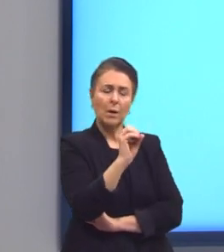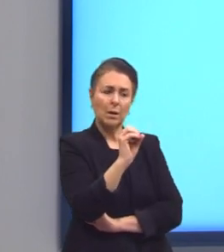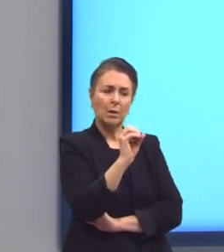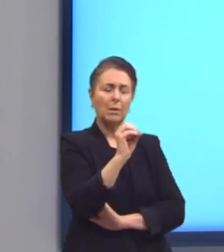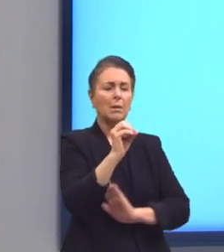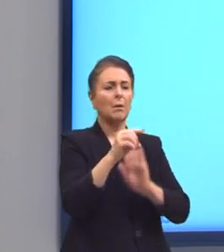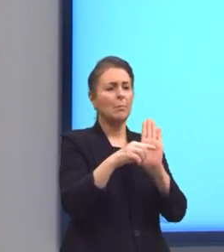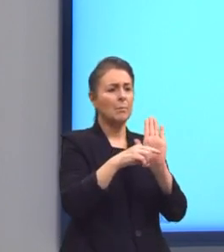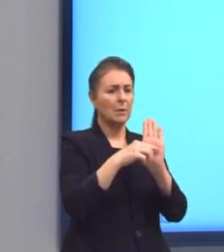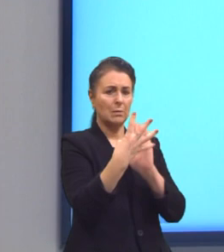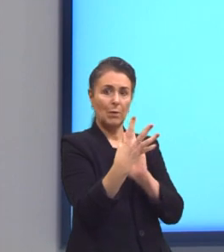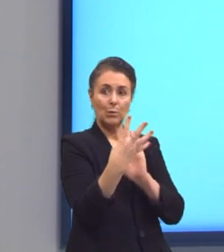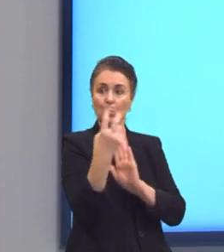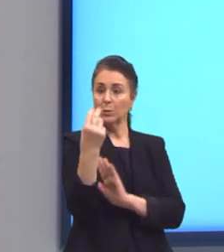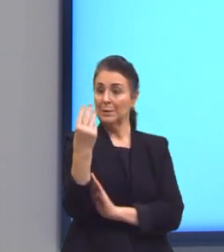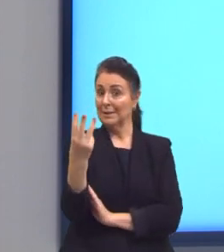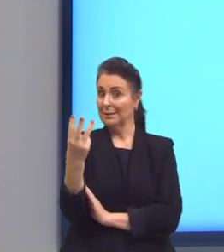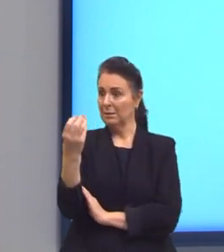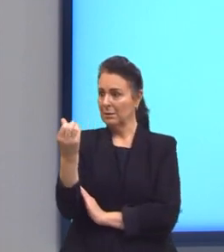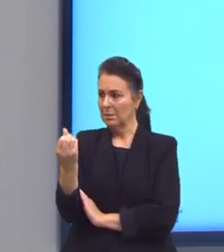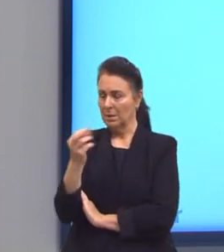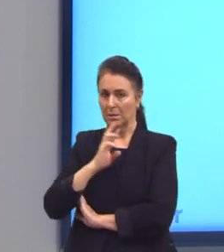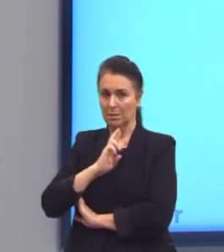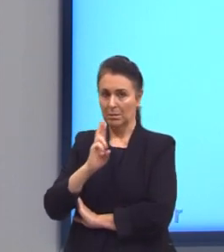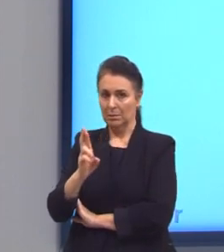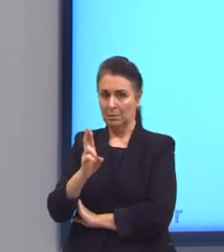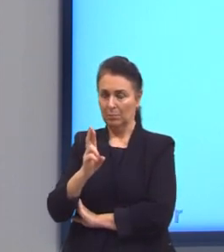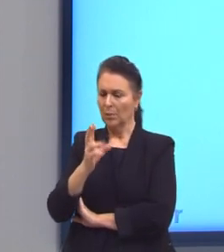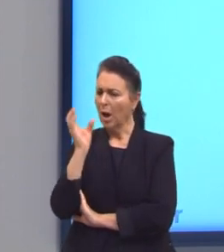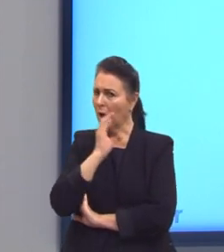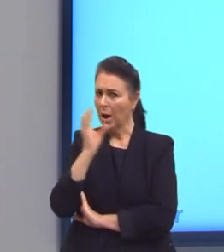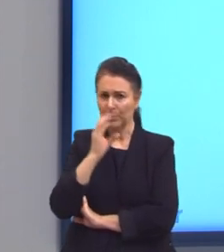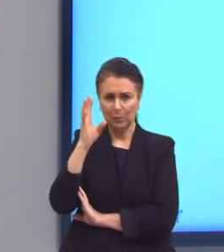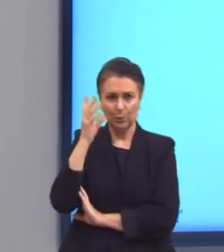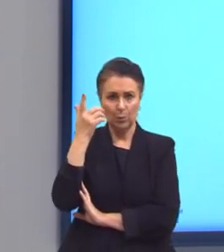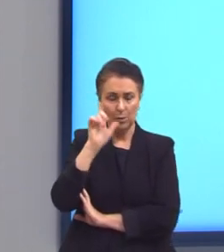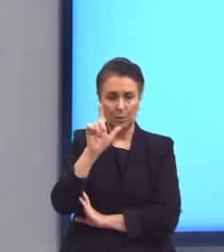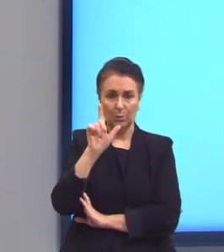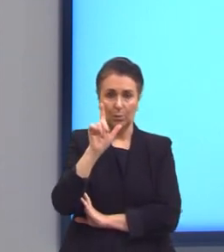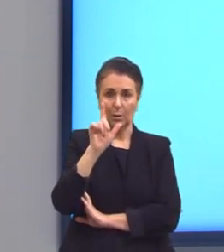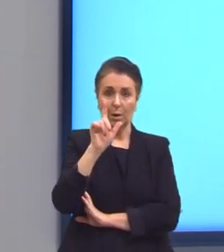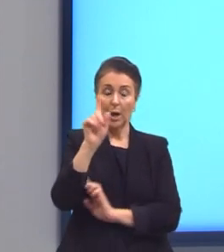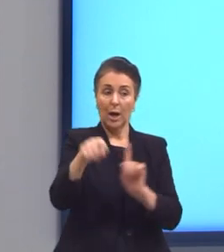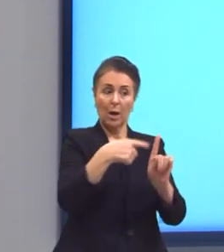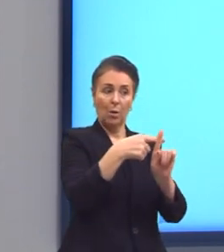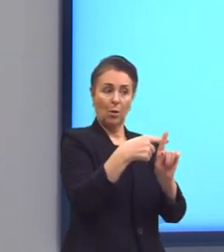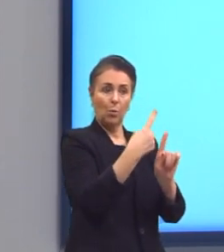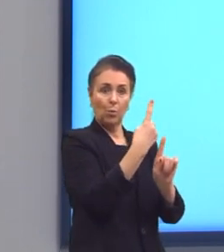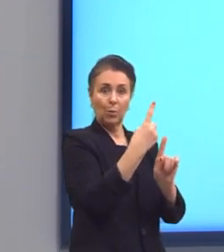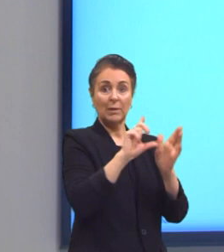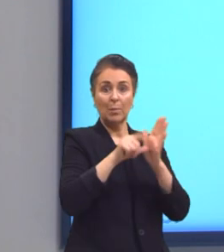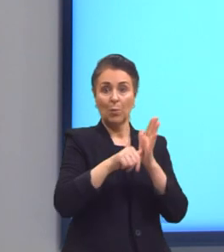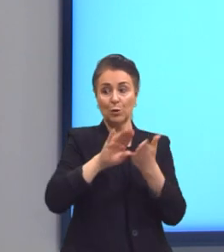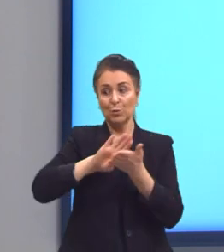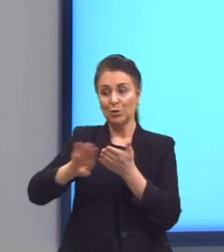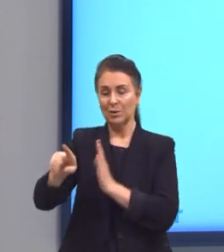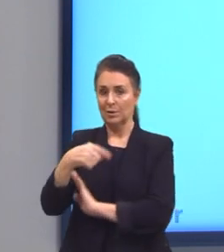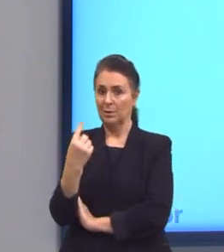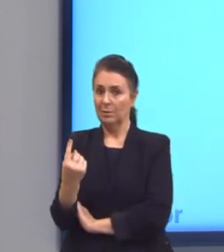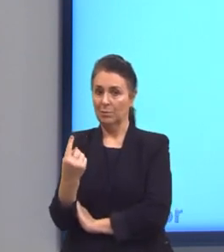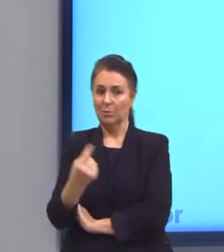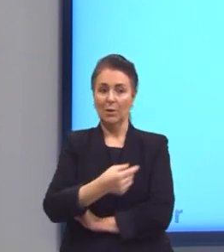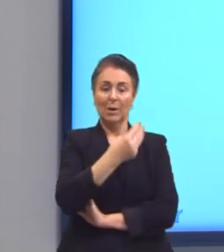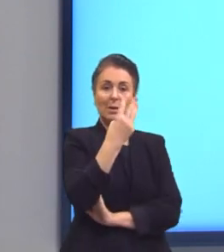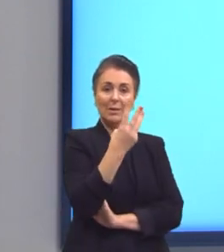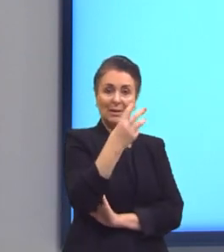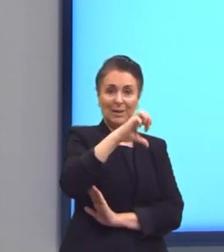dá 36. Pronto, rapidinho eu resolvi. Adicionei 1, no final eu retiro 1. Então, 39